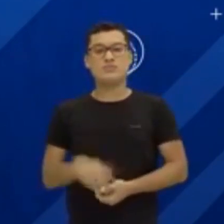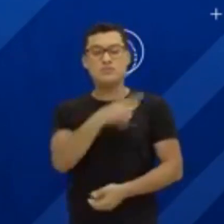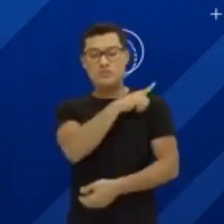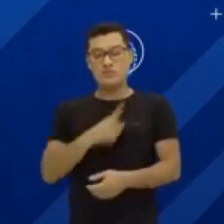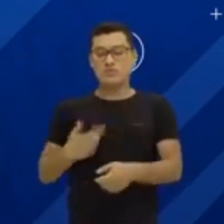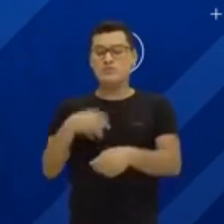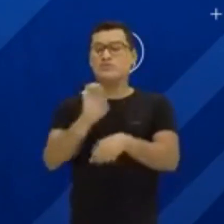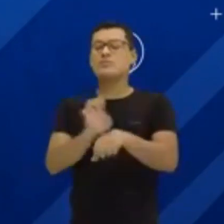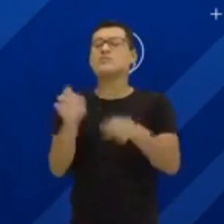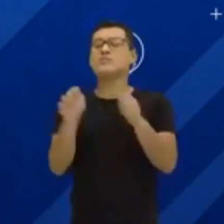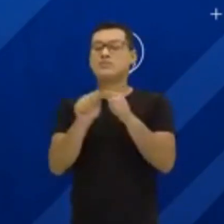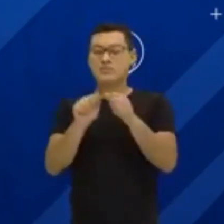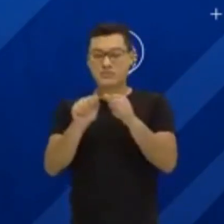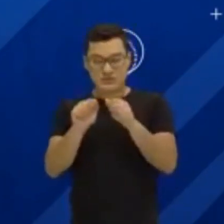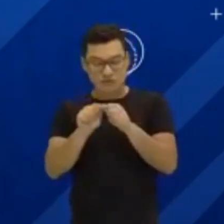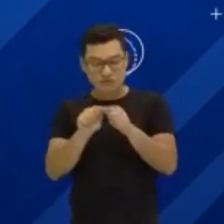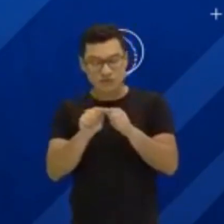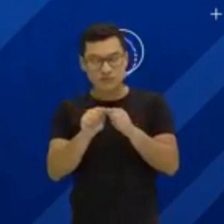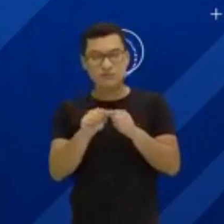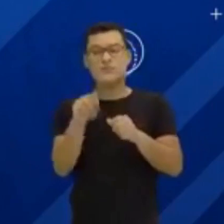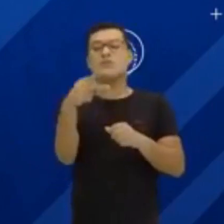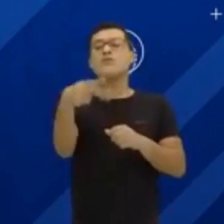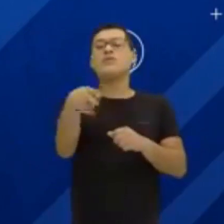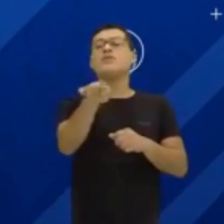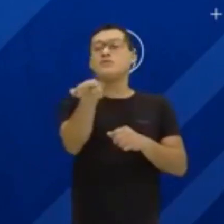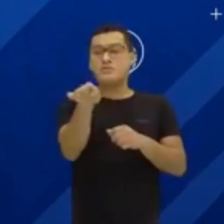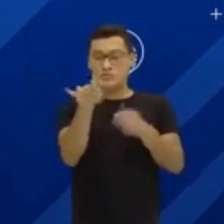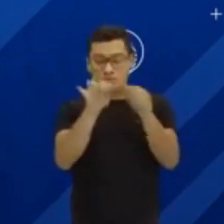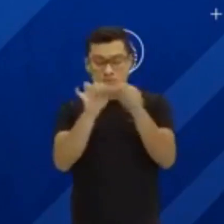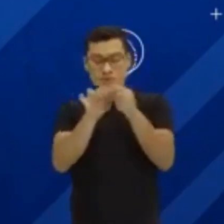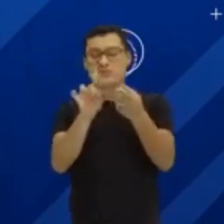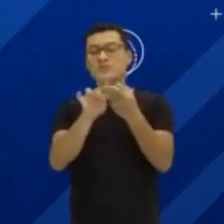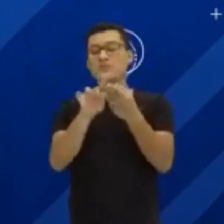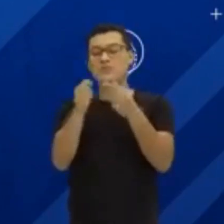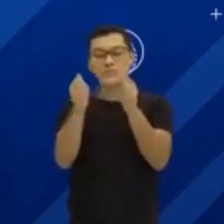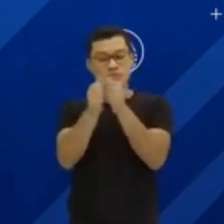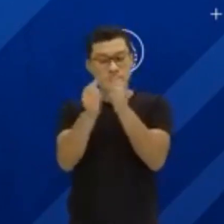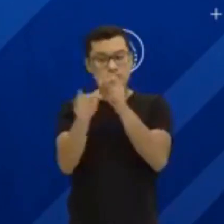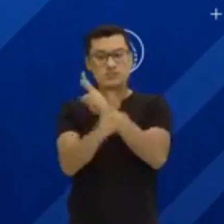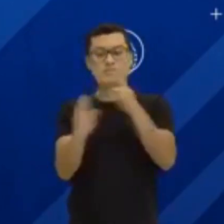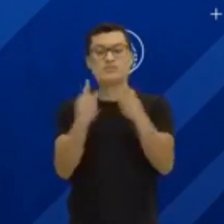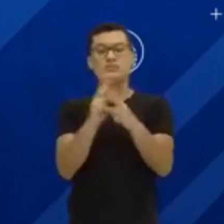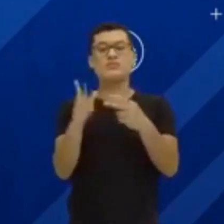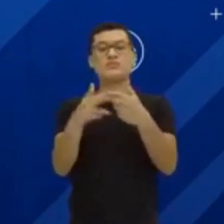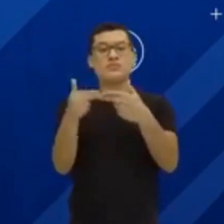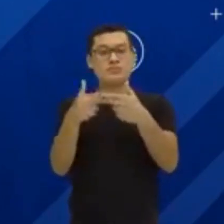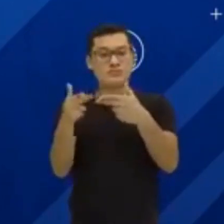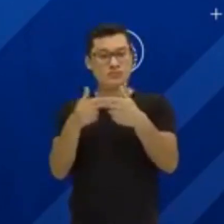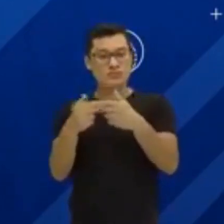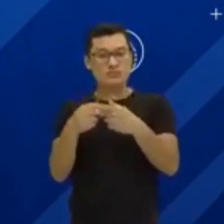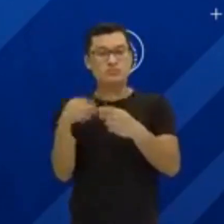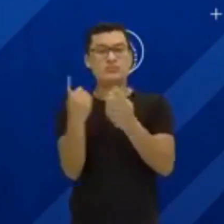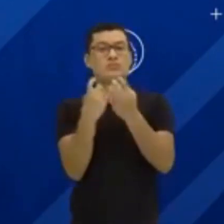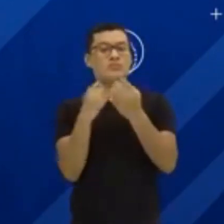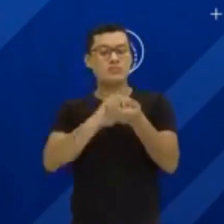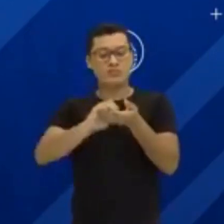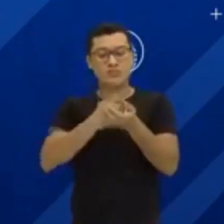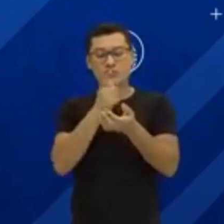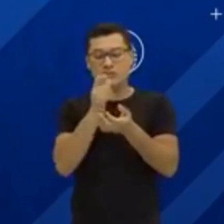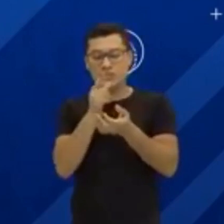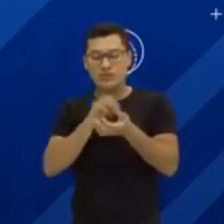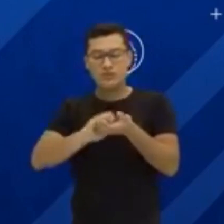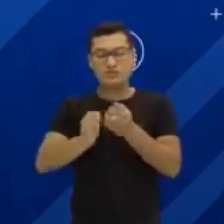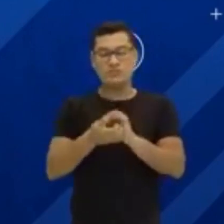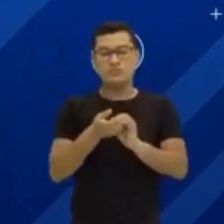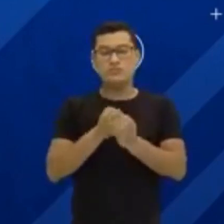do Estado está fazendo a parte dele. Faça você a sua também. Utilize álcool em gel, lave bem as mãos,